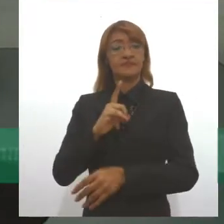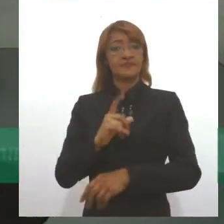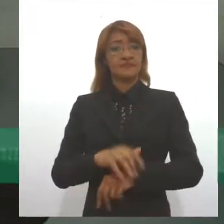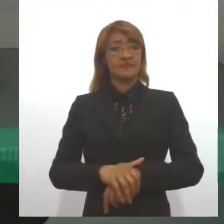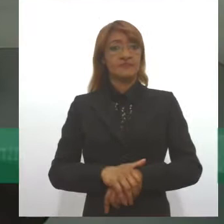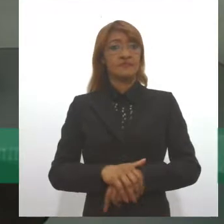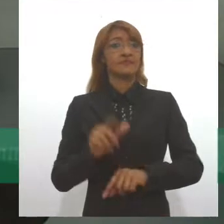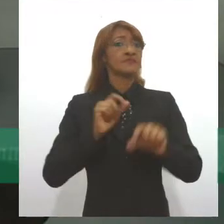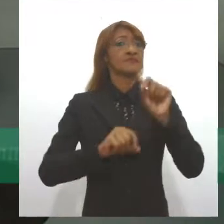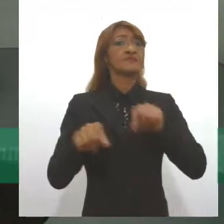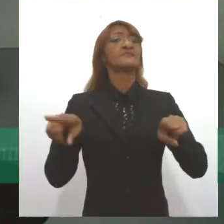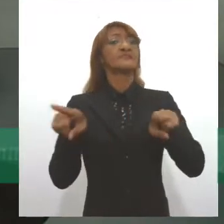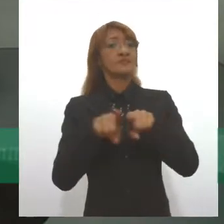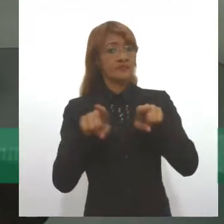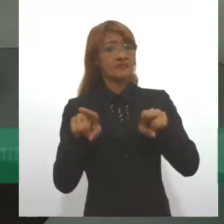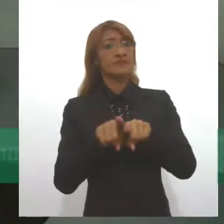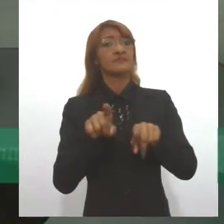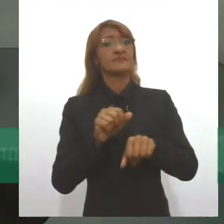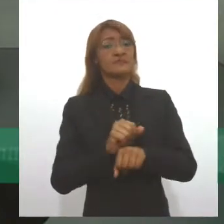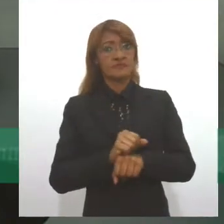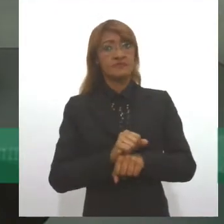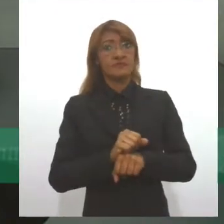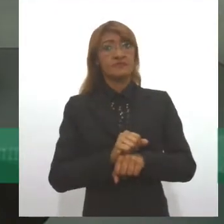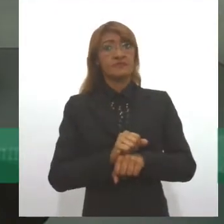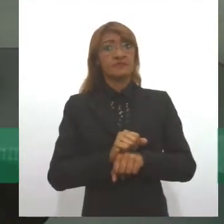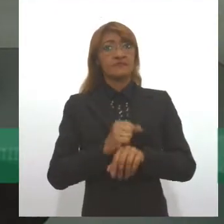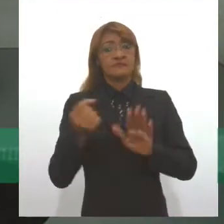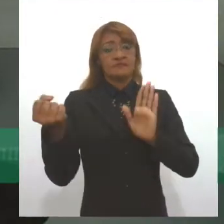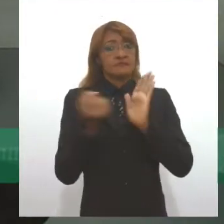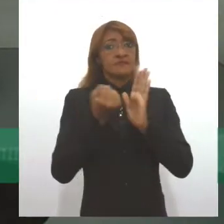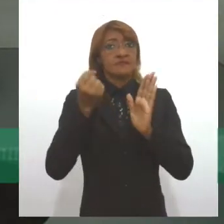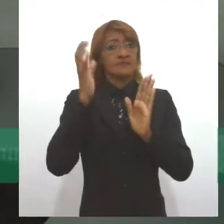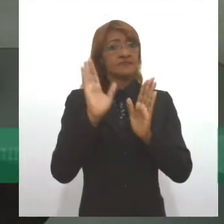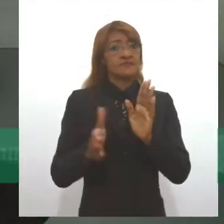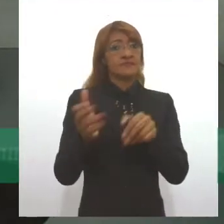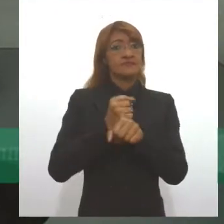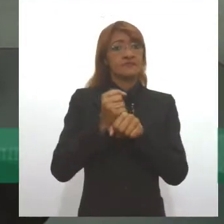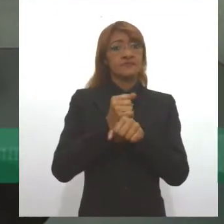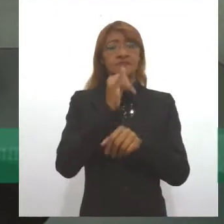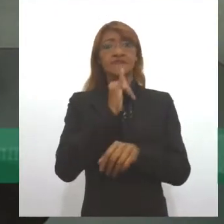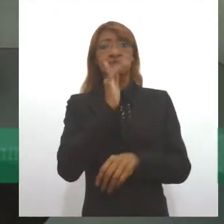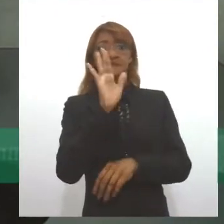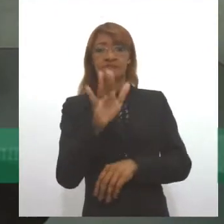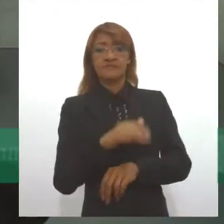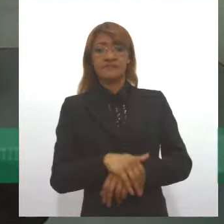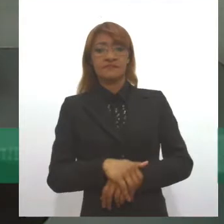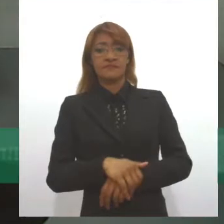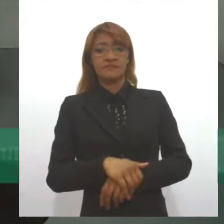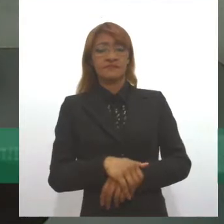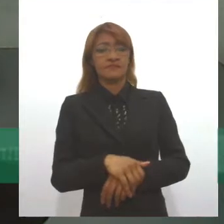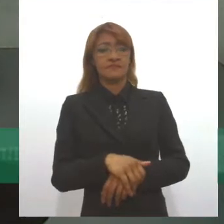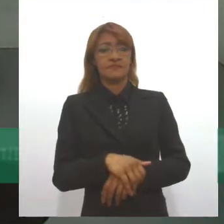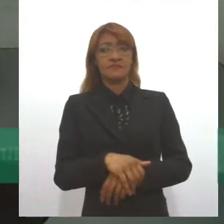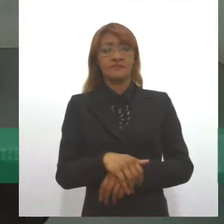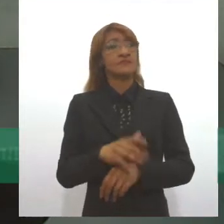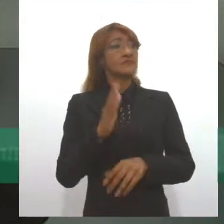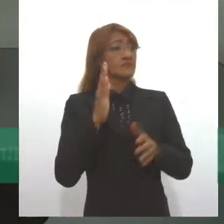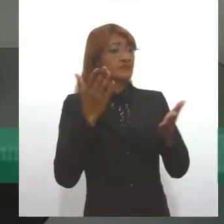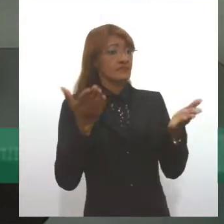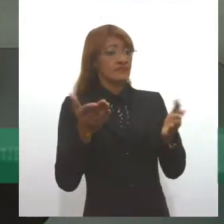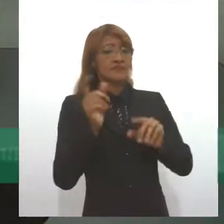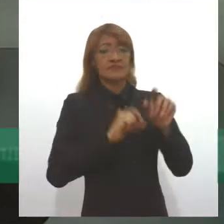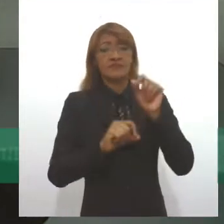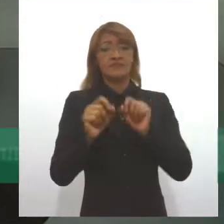preconceito que também tem uma marca histórica. Nós sabemos que, por exemplo, durante o período do nazifascismo,